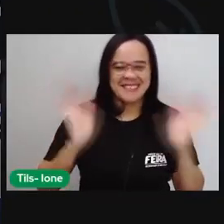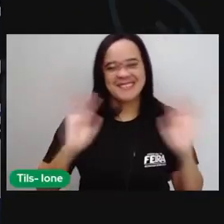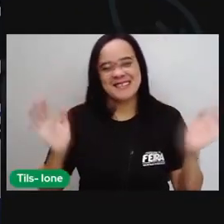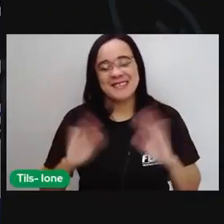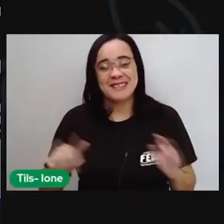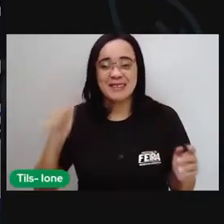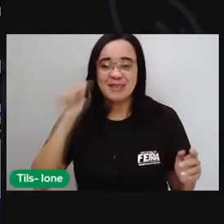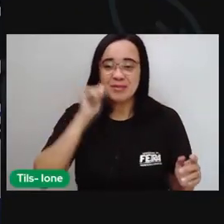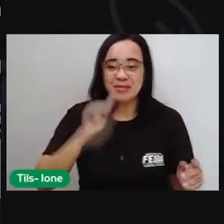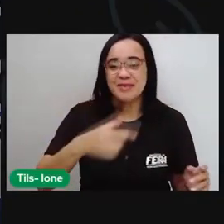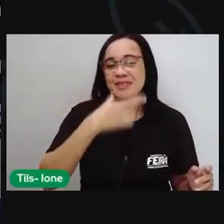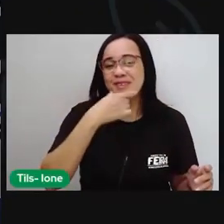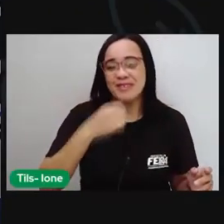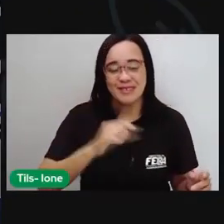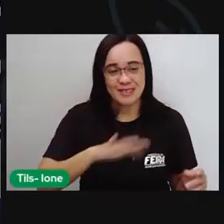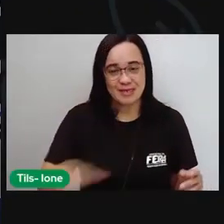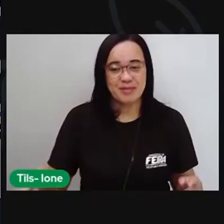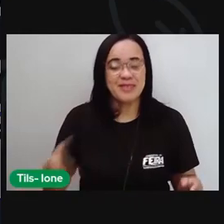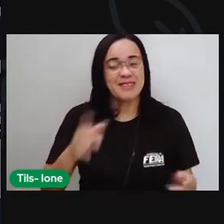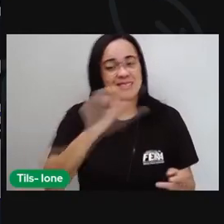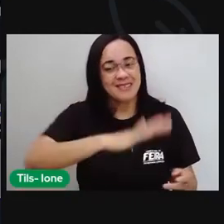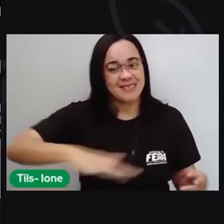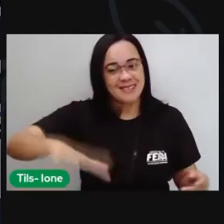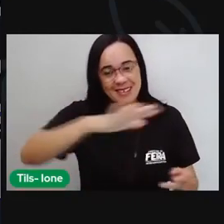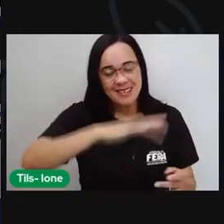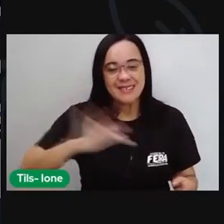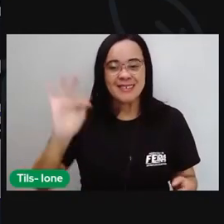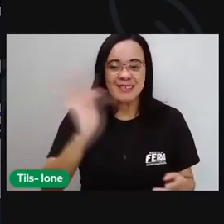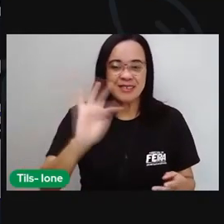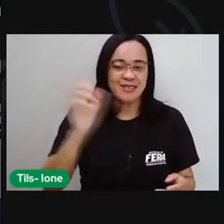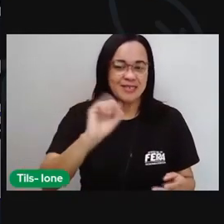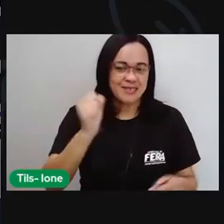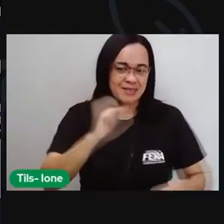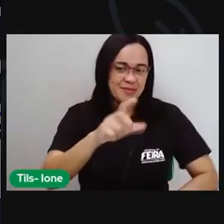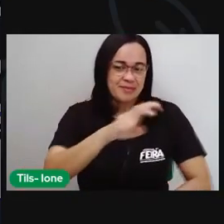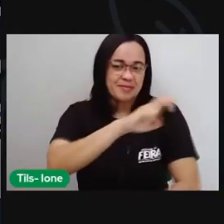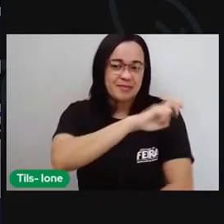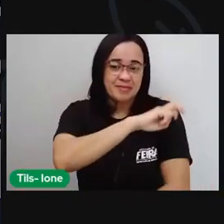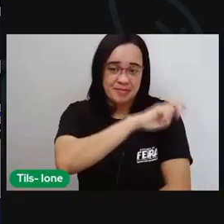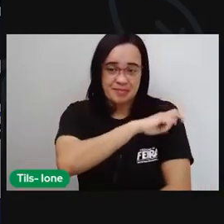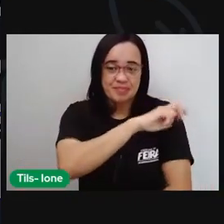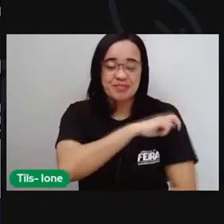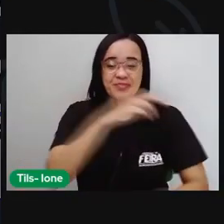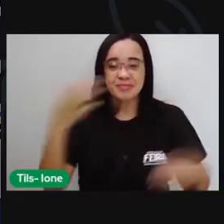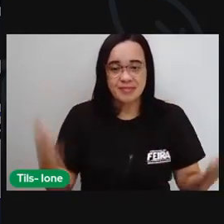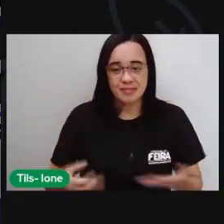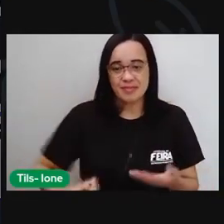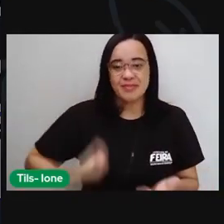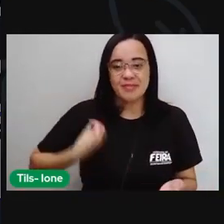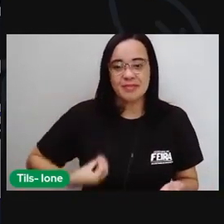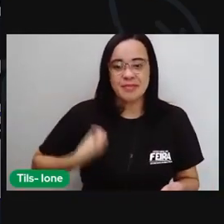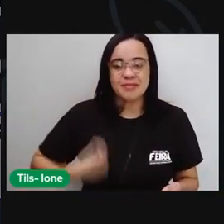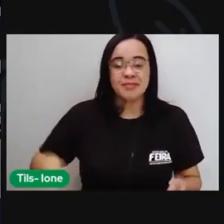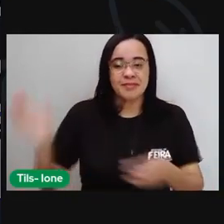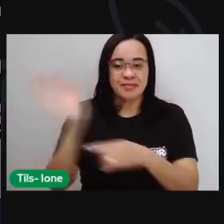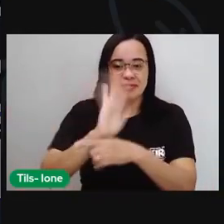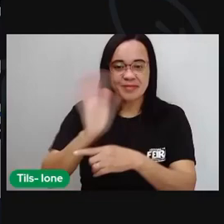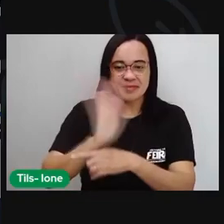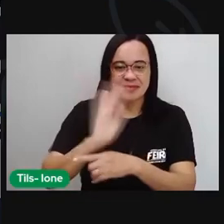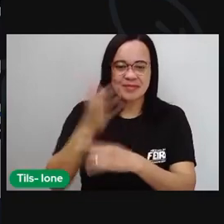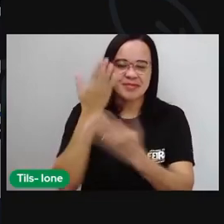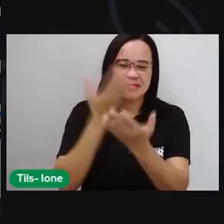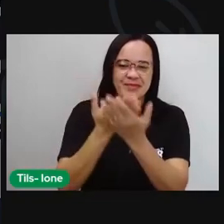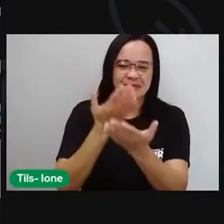Meninos e meninas aí de Feira de Santana, do quinto ano. Estamos aqui, ó, para mais uma videoaula, né? Para